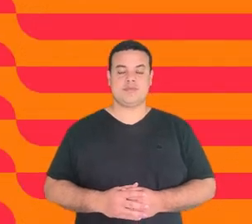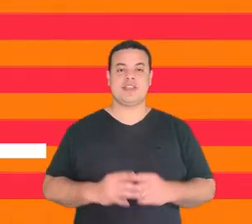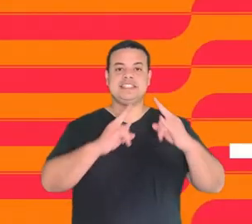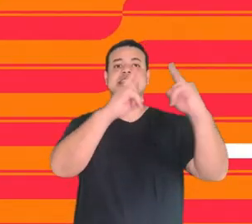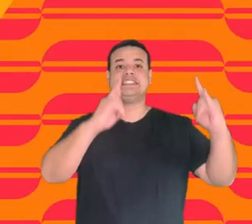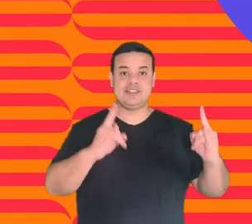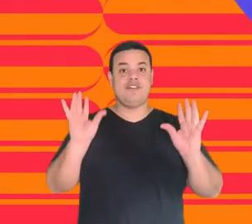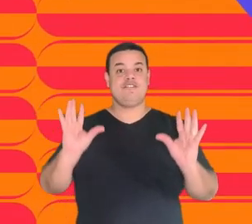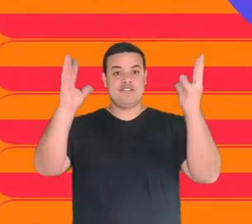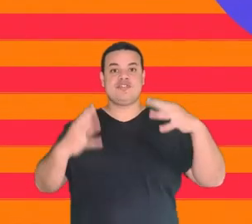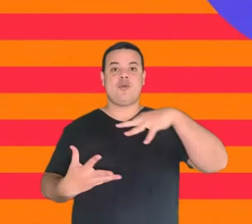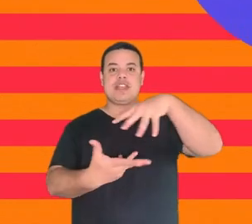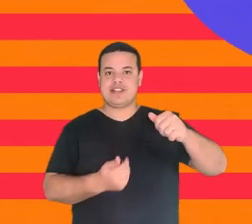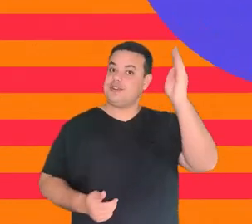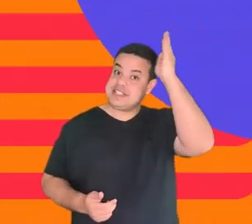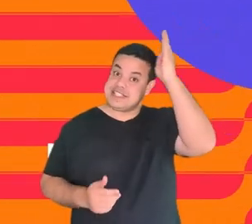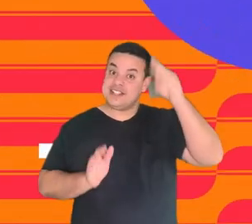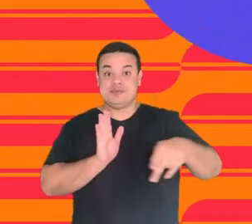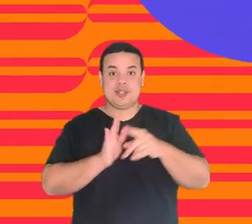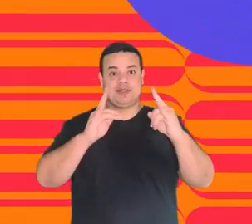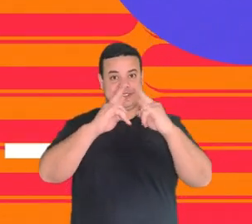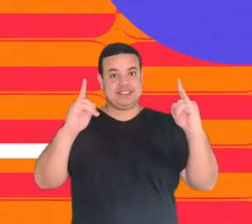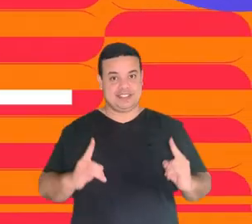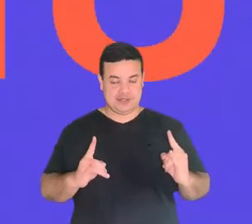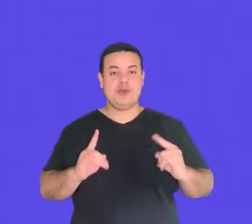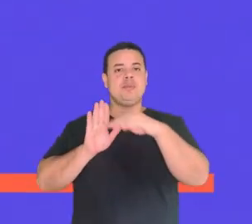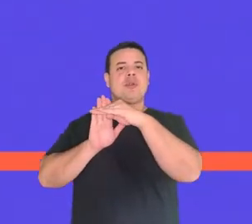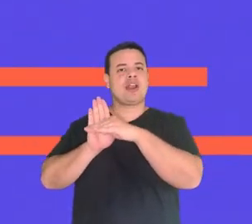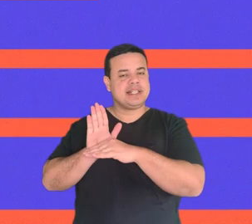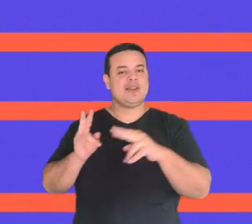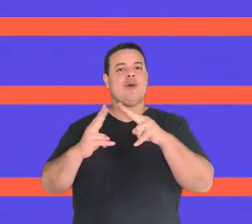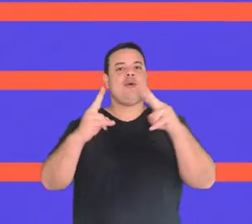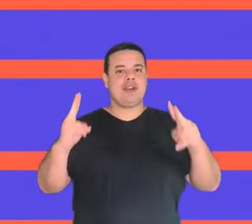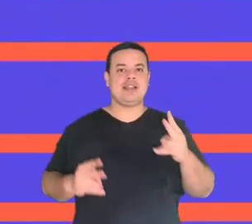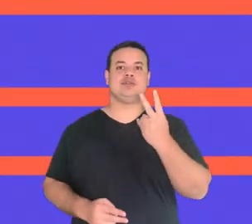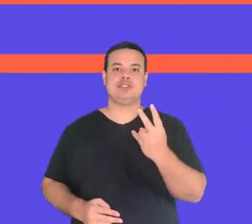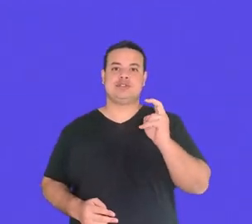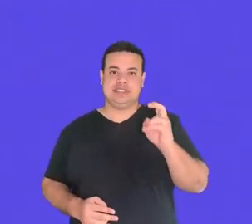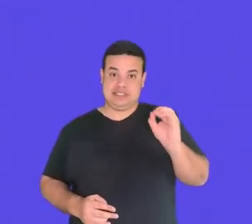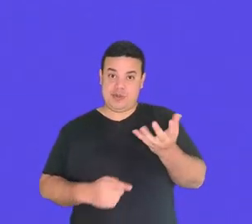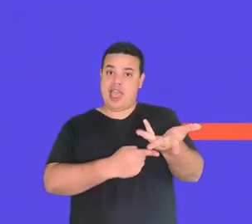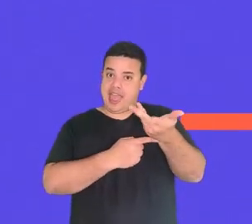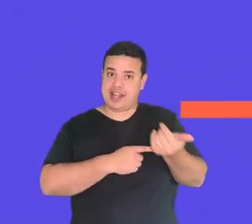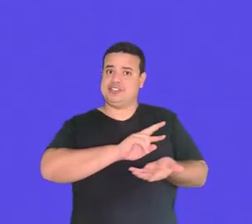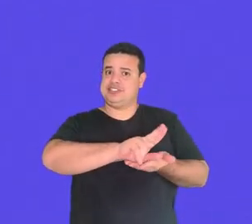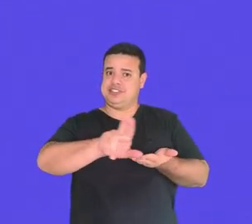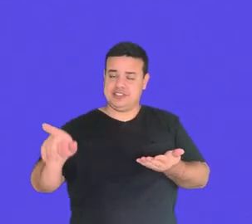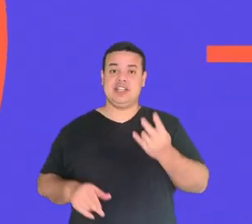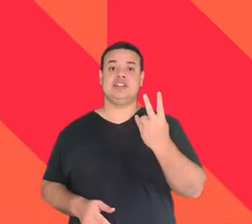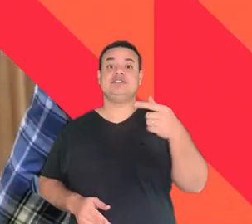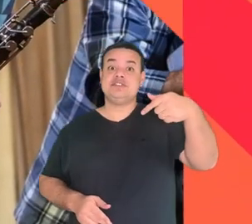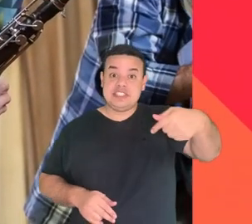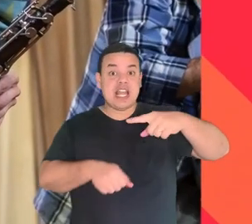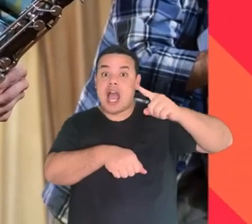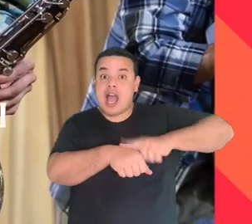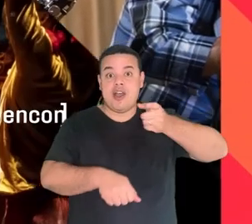Circus, Festival Internacional Sesc de Circo. Programação online com mais de 250 artistas.